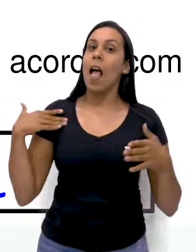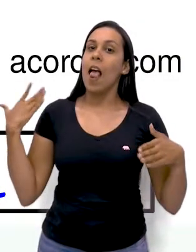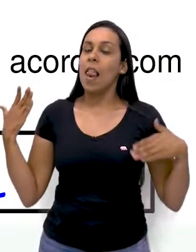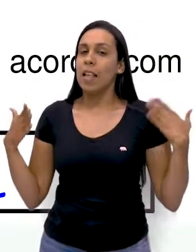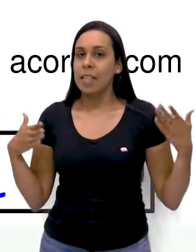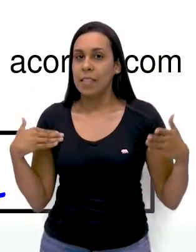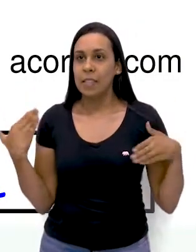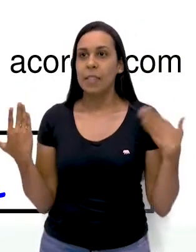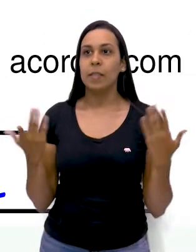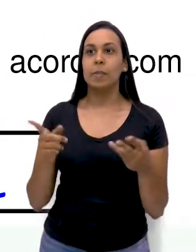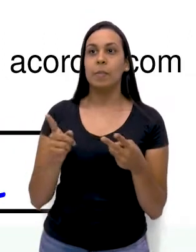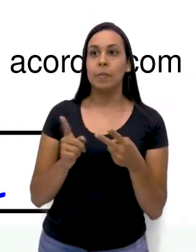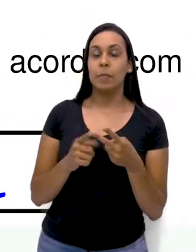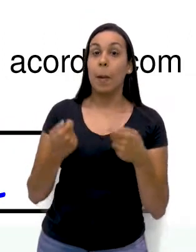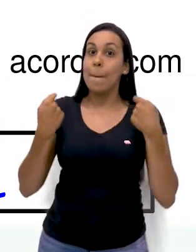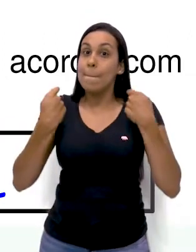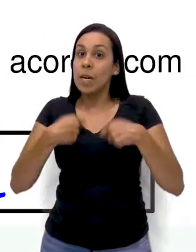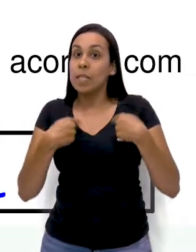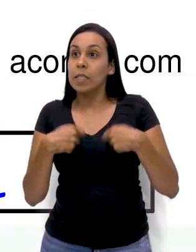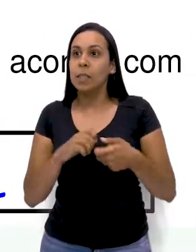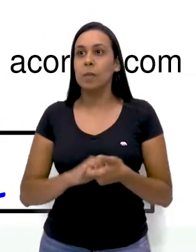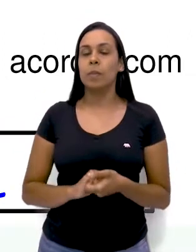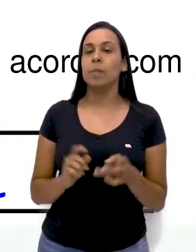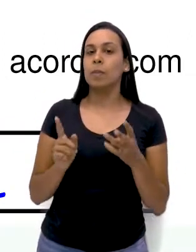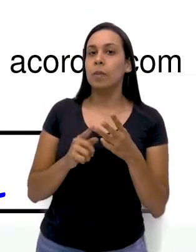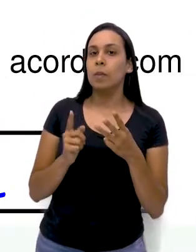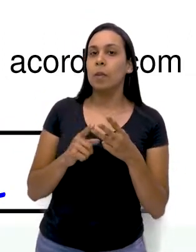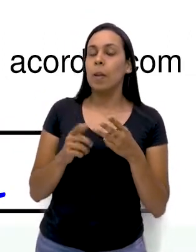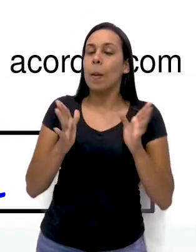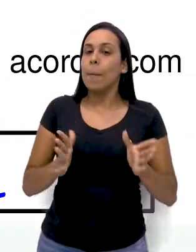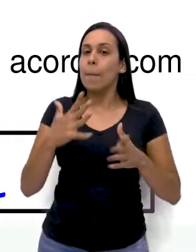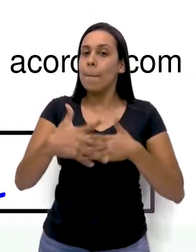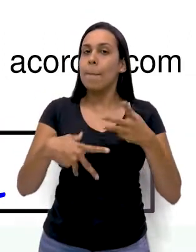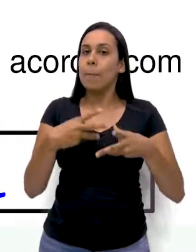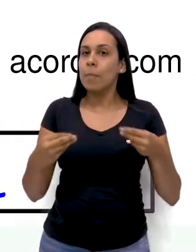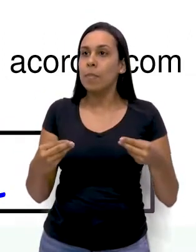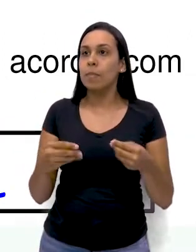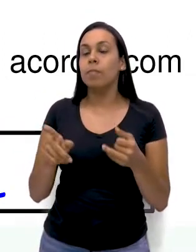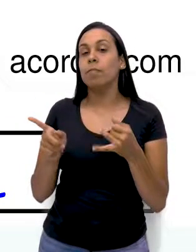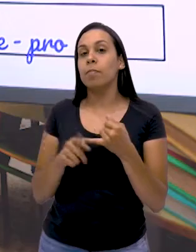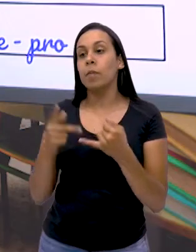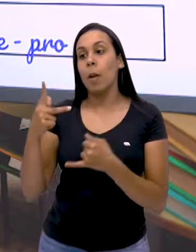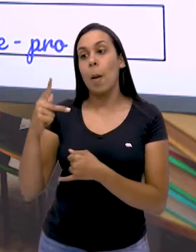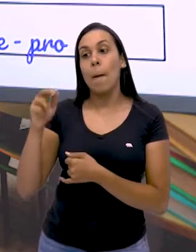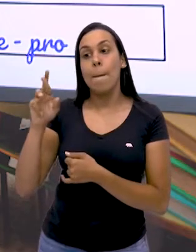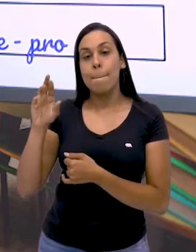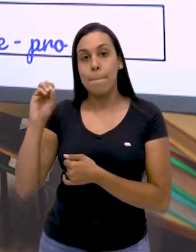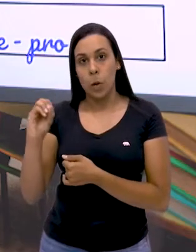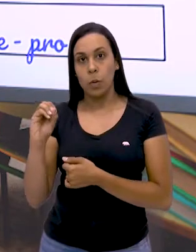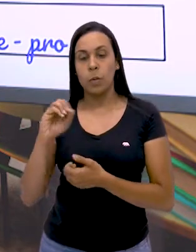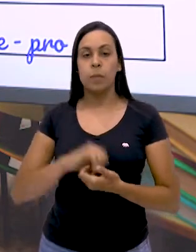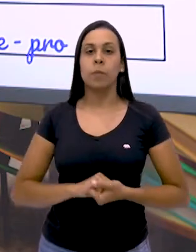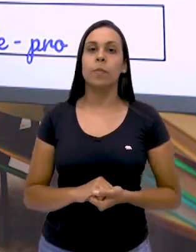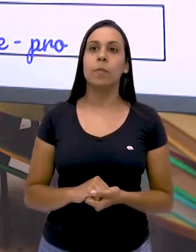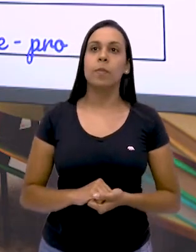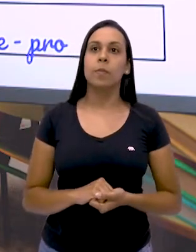Alegria, preciso, presente e pró. E aí?